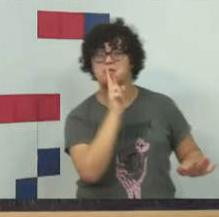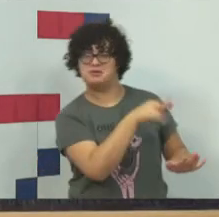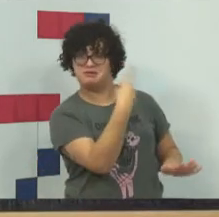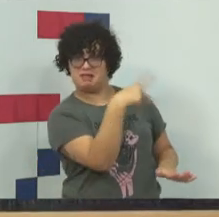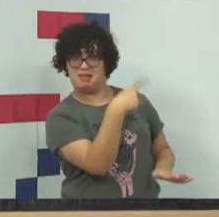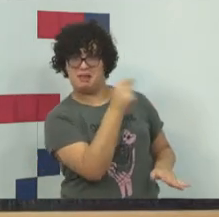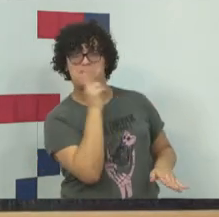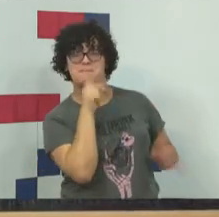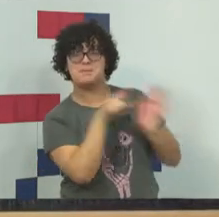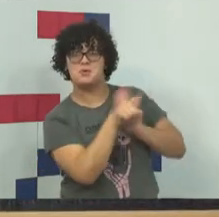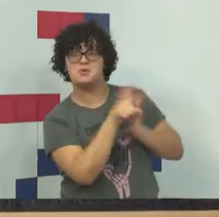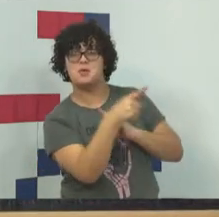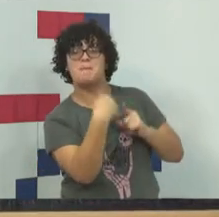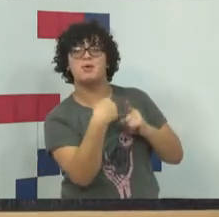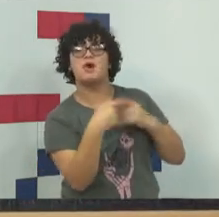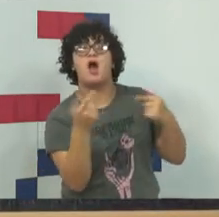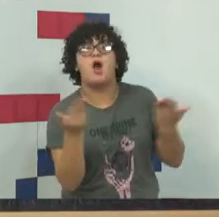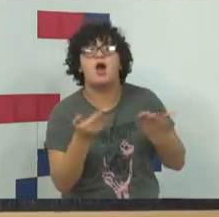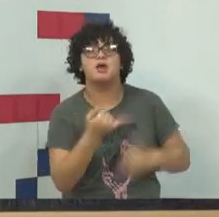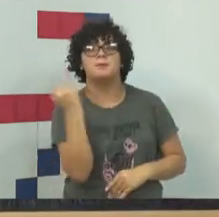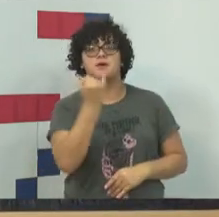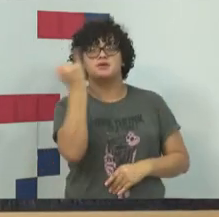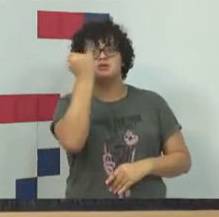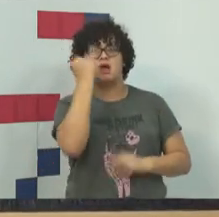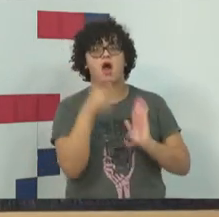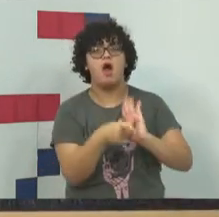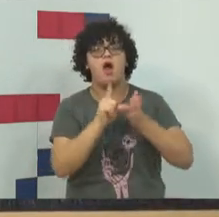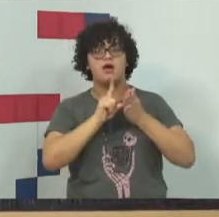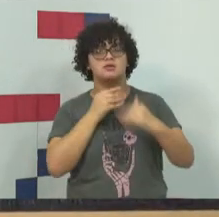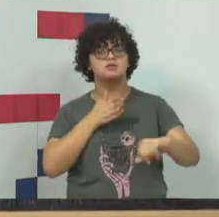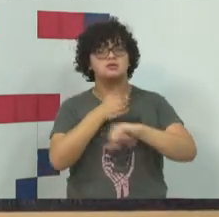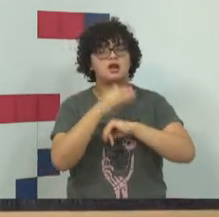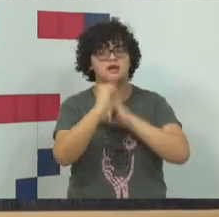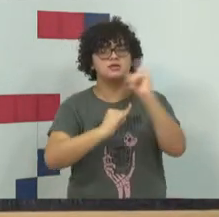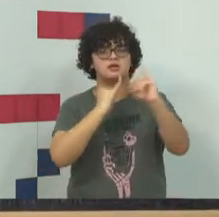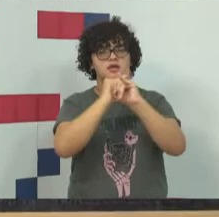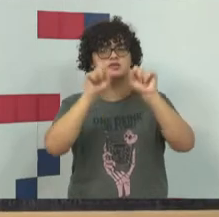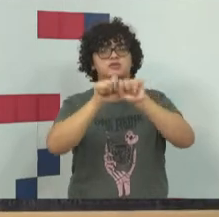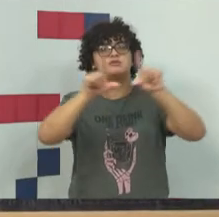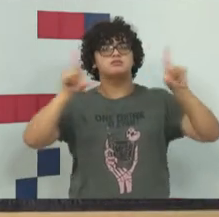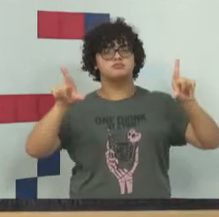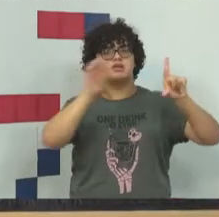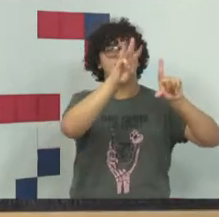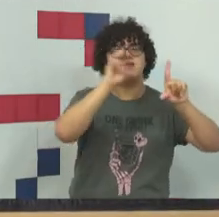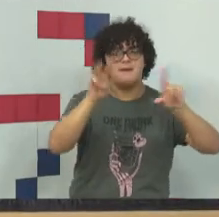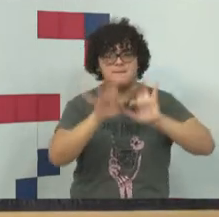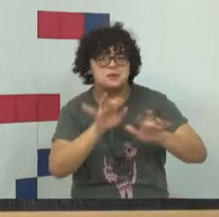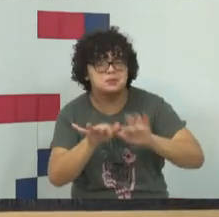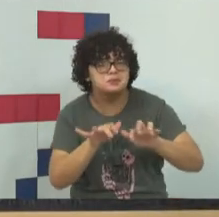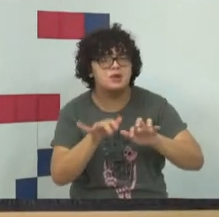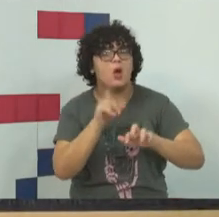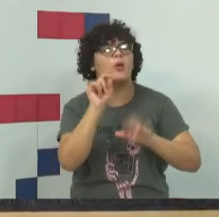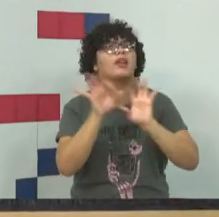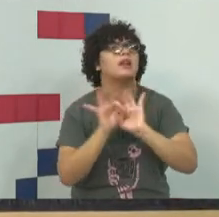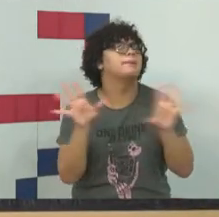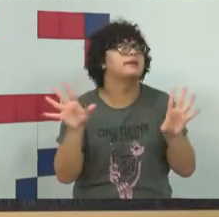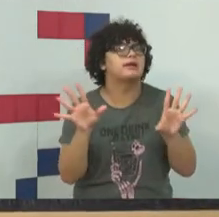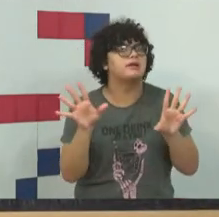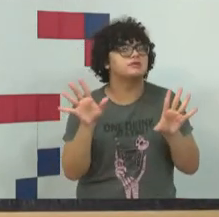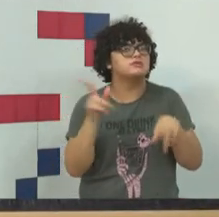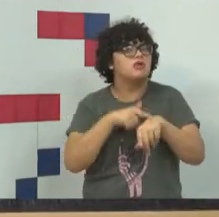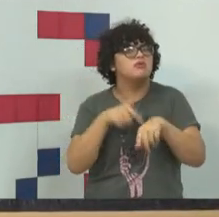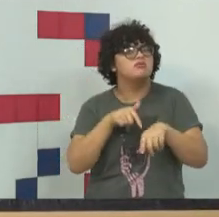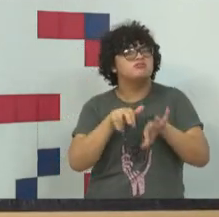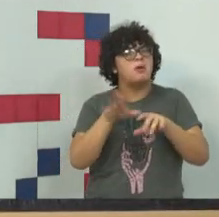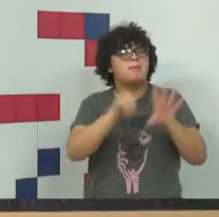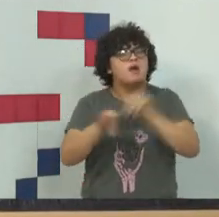importante a gente, antes de entrar nos direitos, antes da gente entrar na liberdade de expressão em